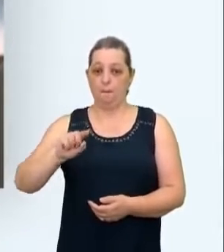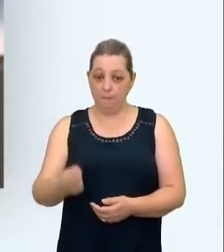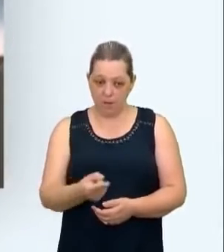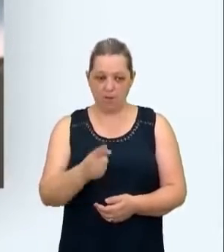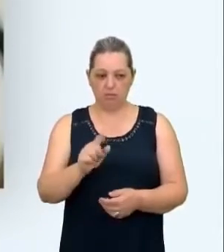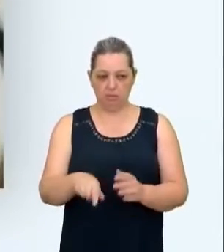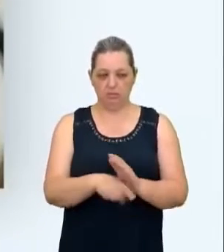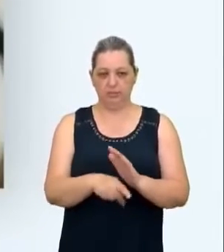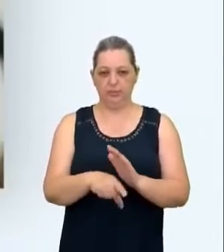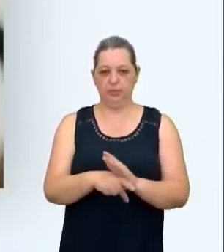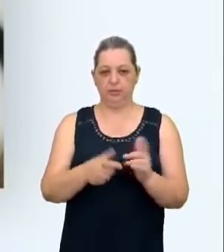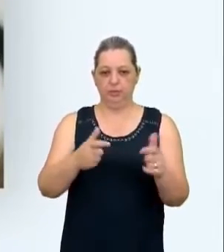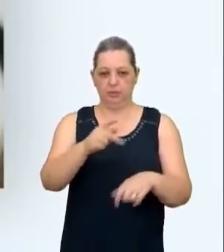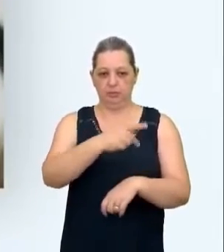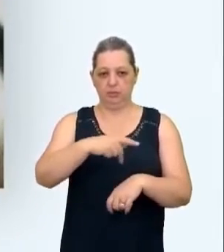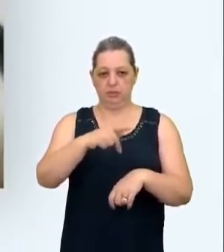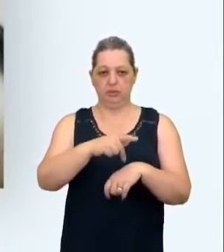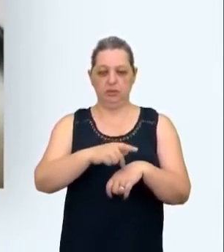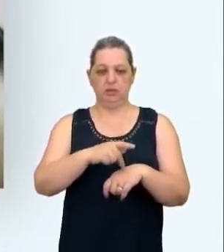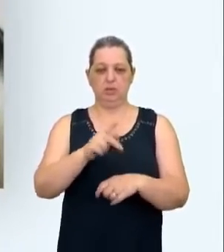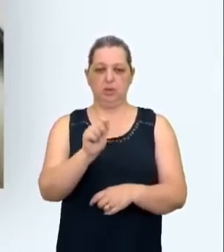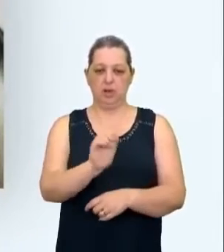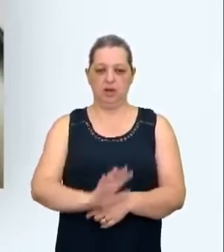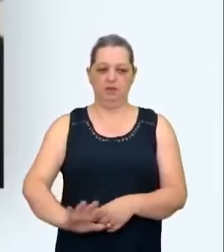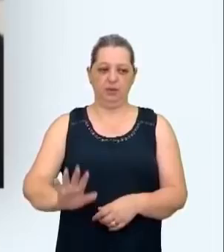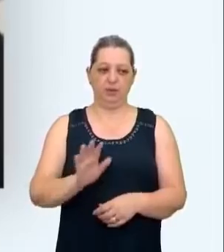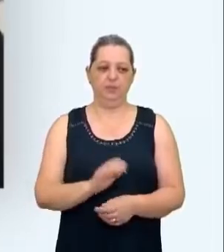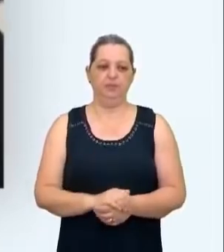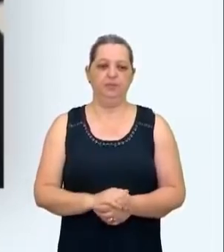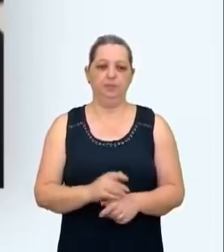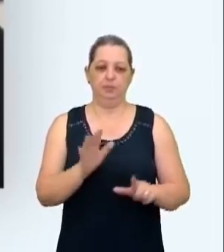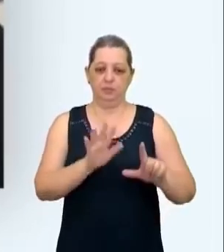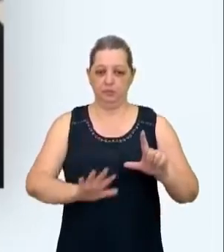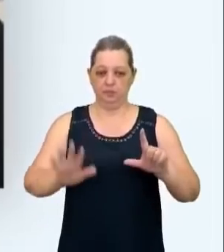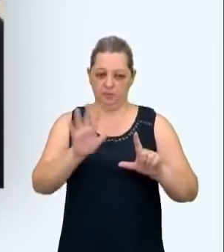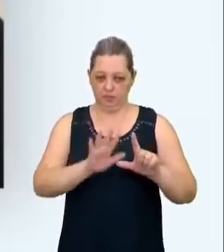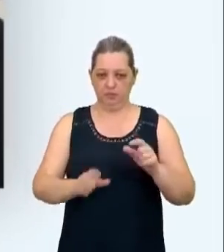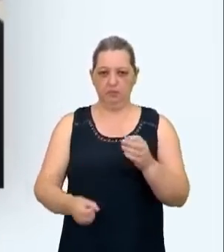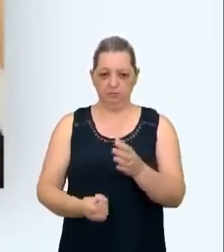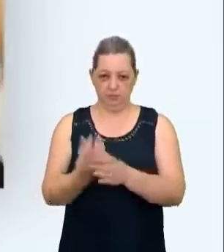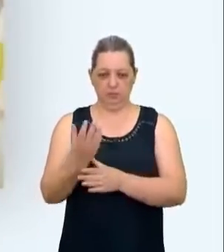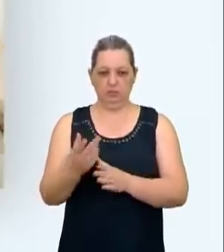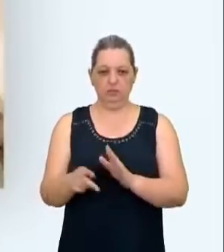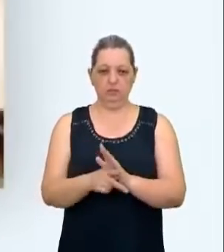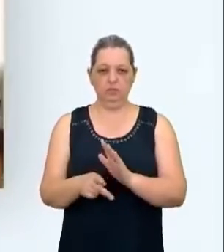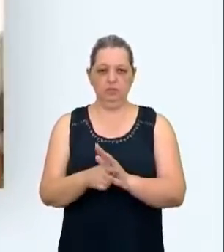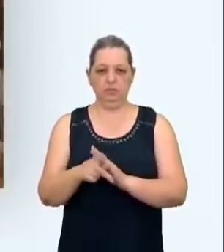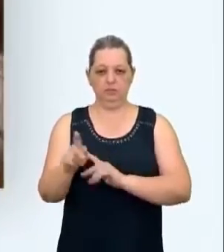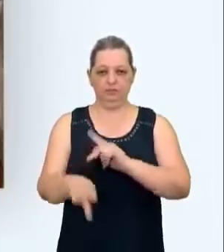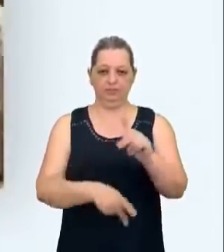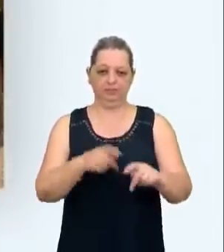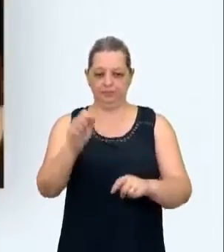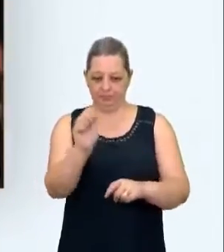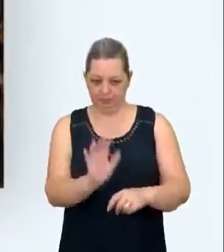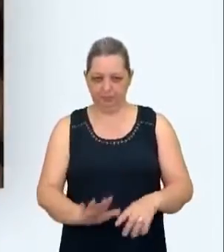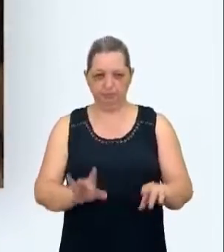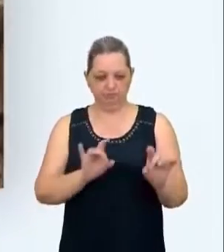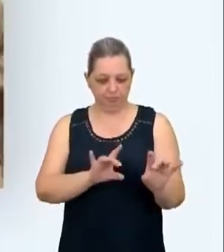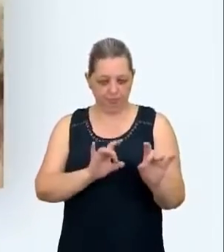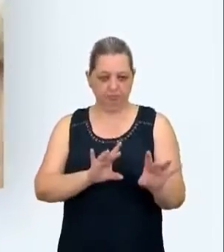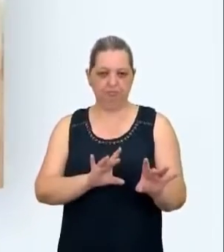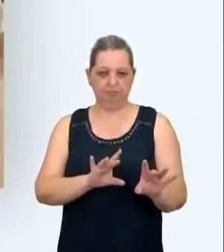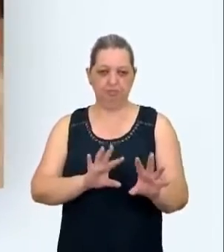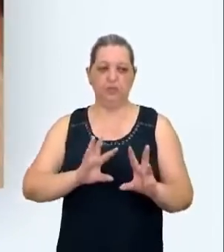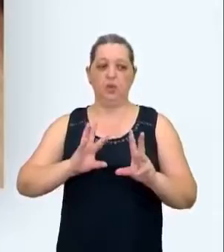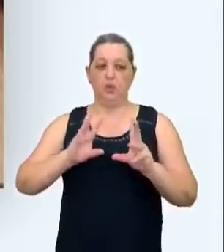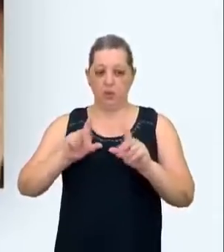O Shahidi é uma boa ideia, concebida e desenvolvida por técnicos africanos, que já conta com a aprovação de internautas